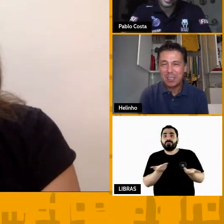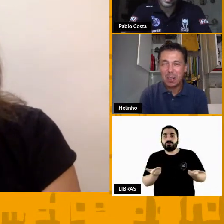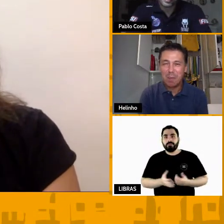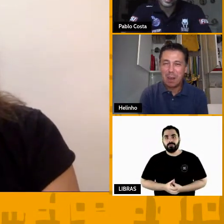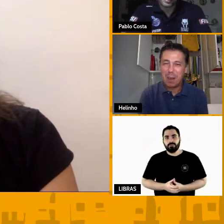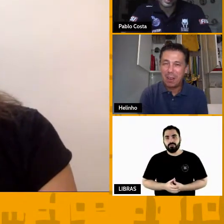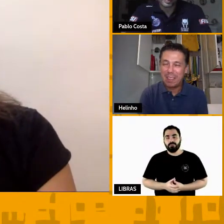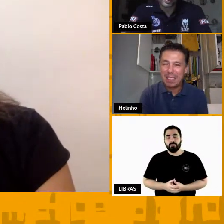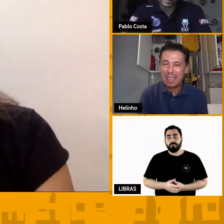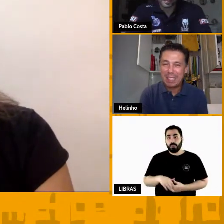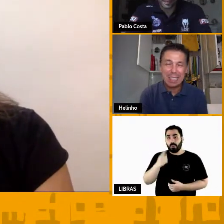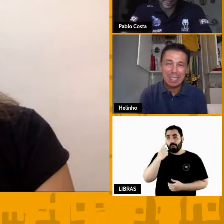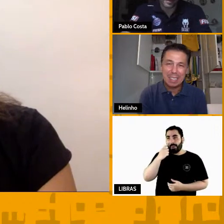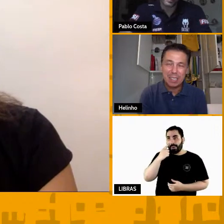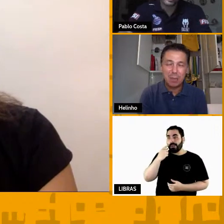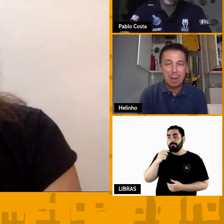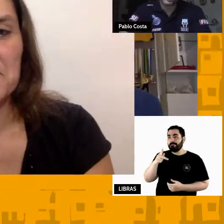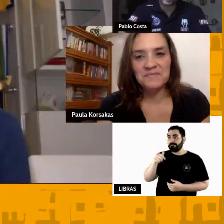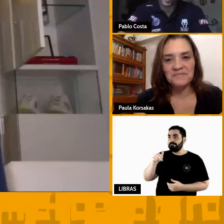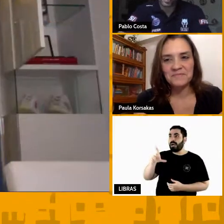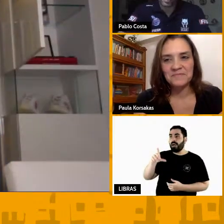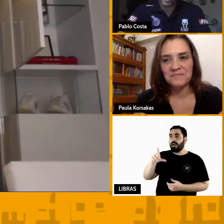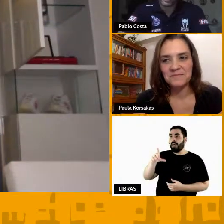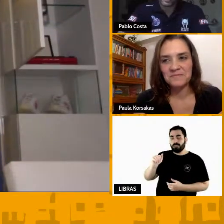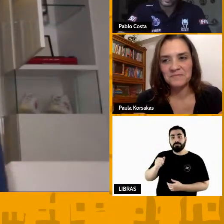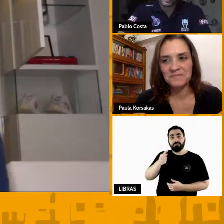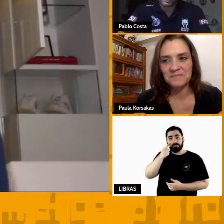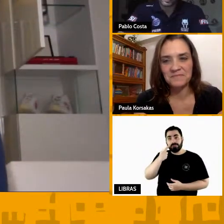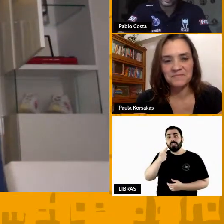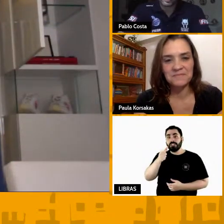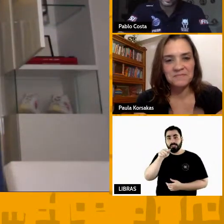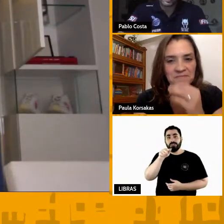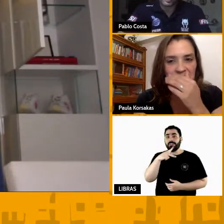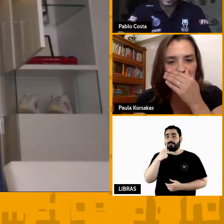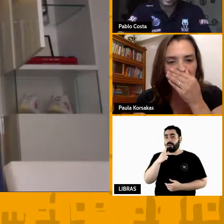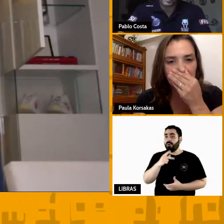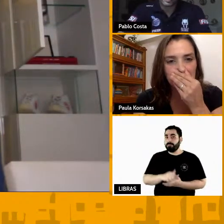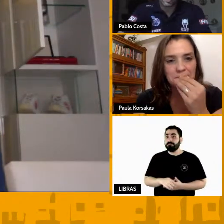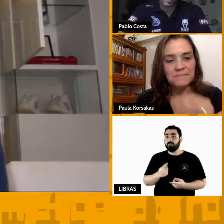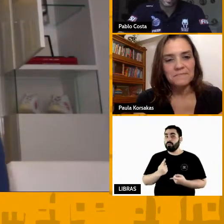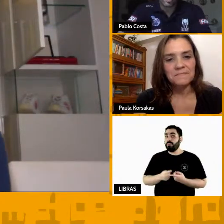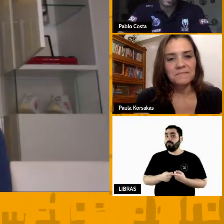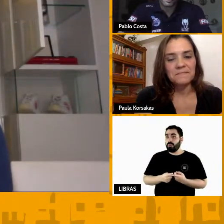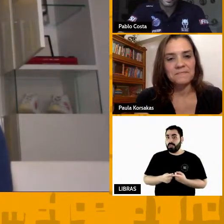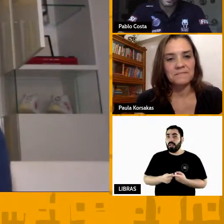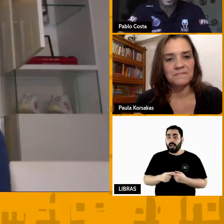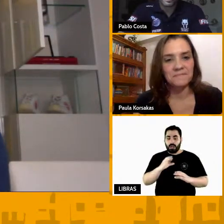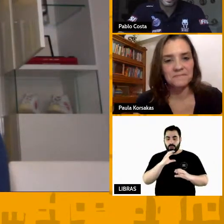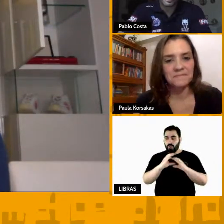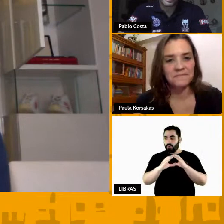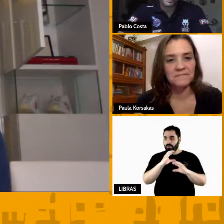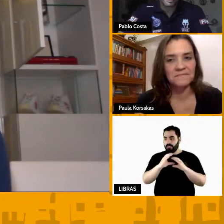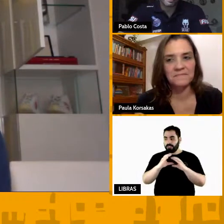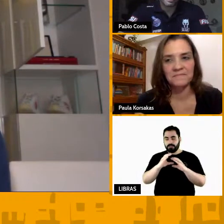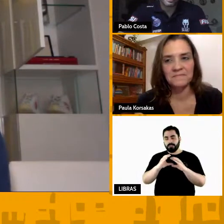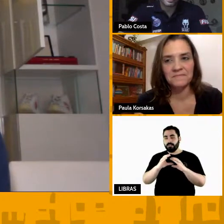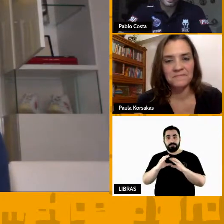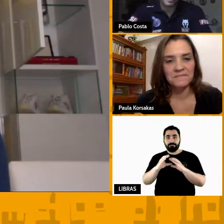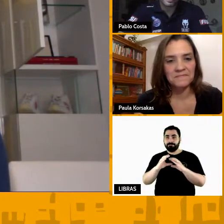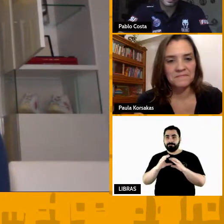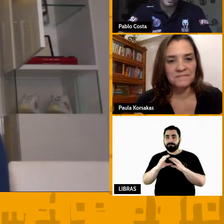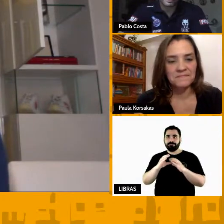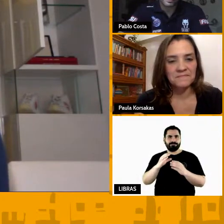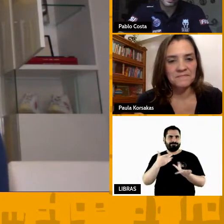Olha só, Paula, é interessante demais o que você falou, porque a comunicação, como qualquer